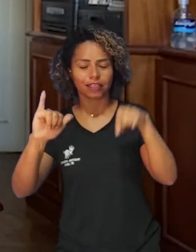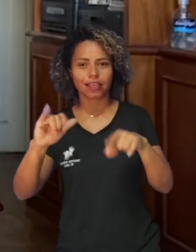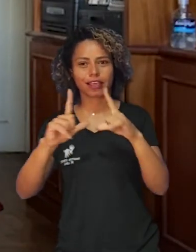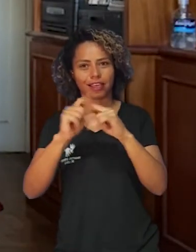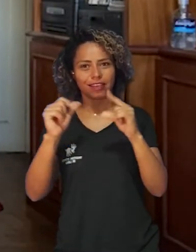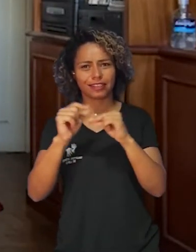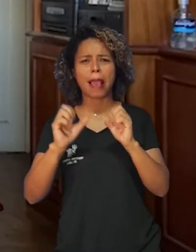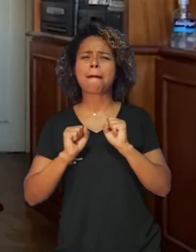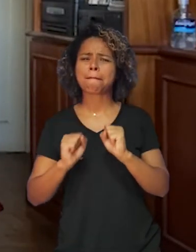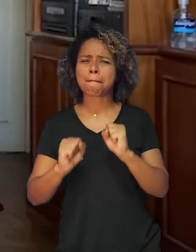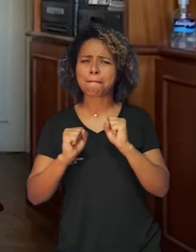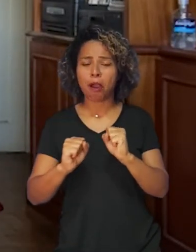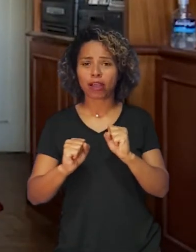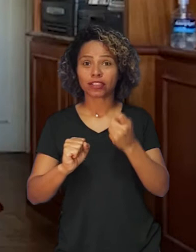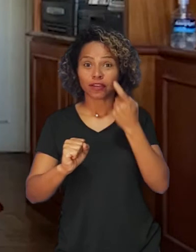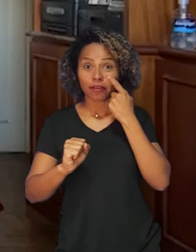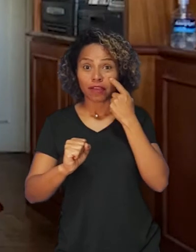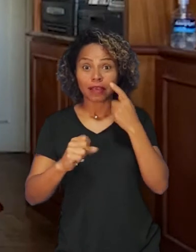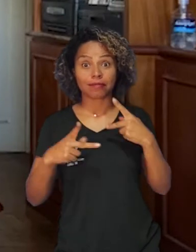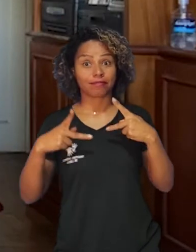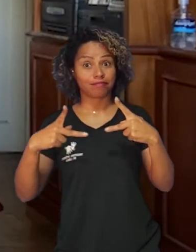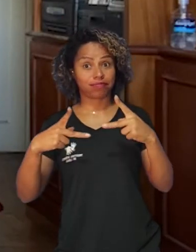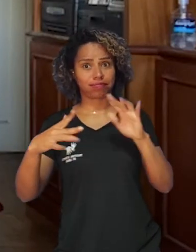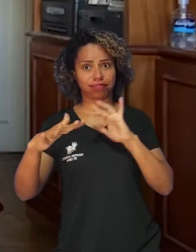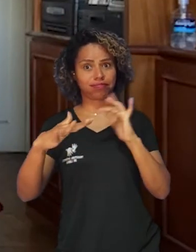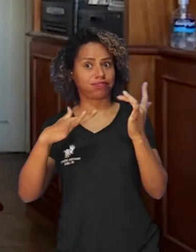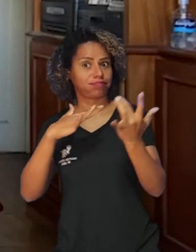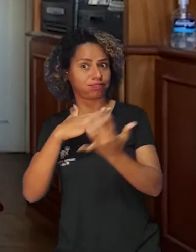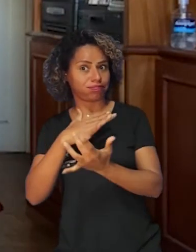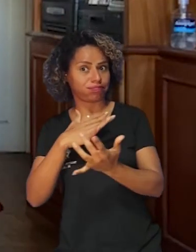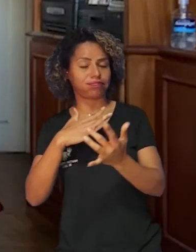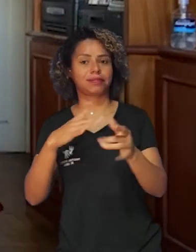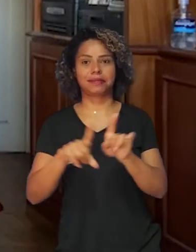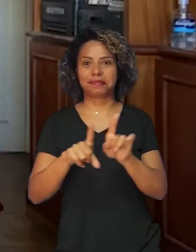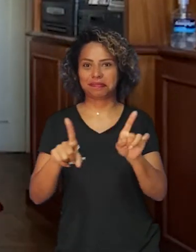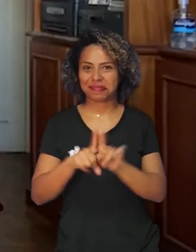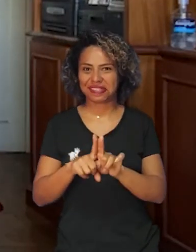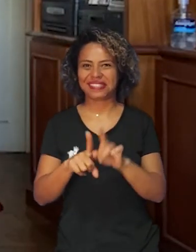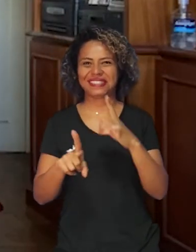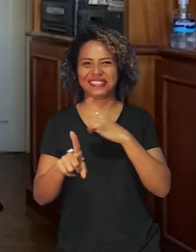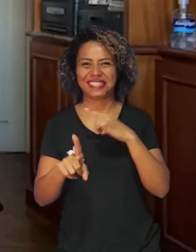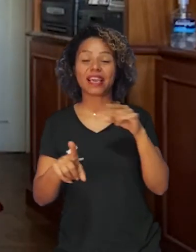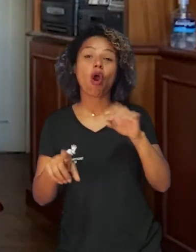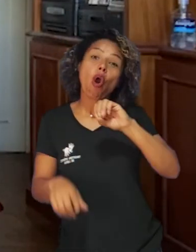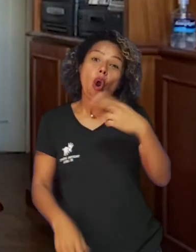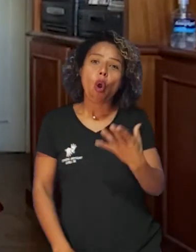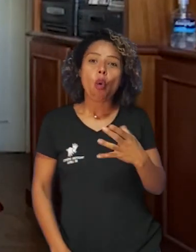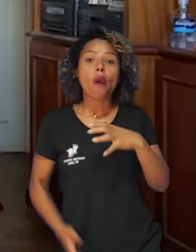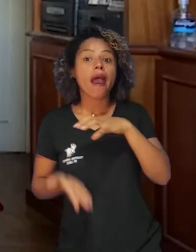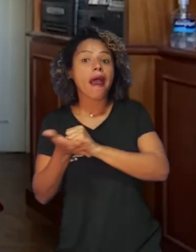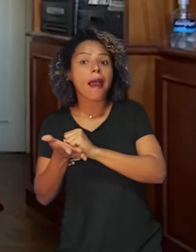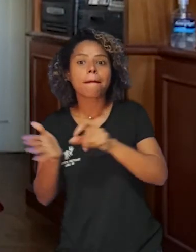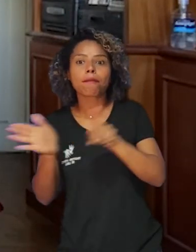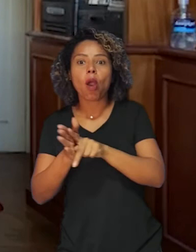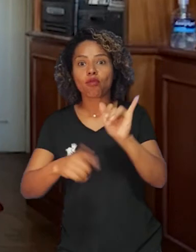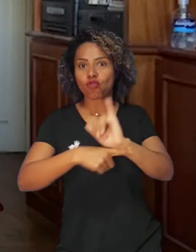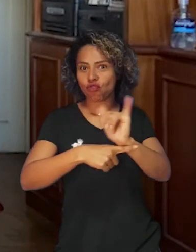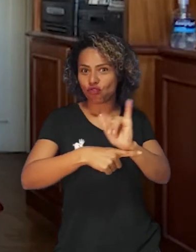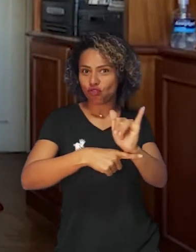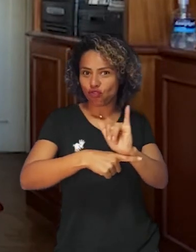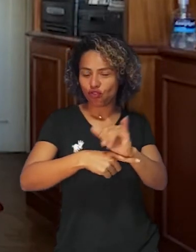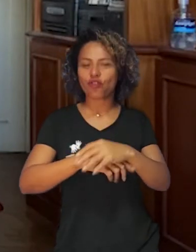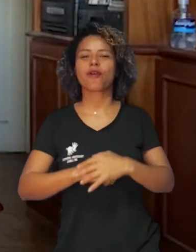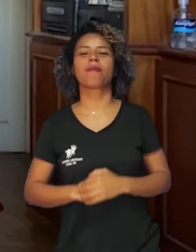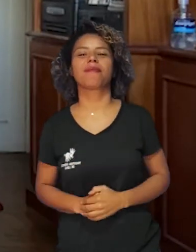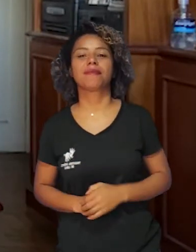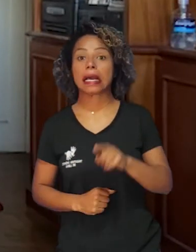notícias da UFJF, é só acessar o nosso portal de notícias, nos seguir nas redes sociais ou se inscrever aqui no